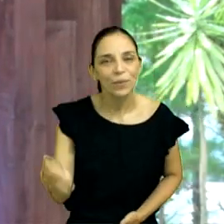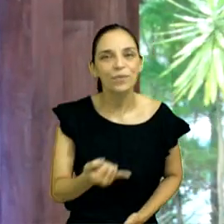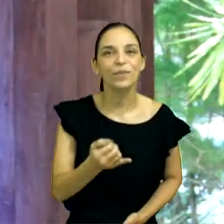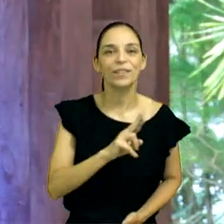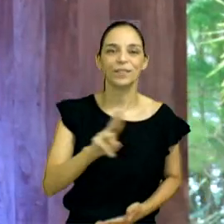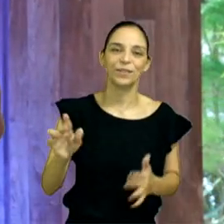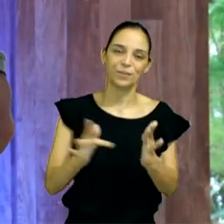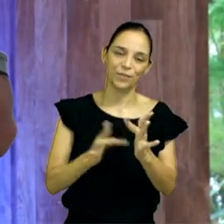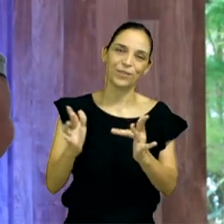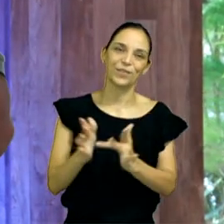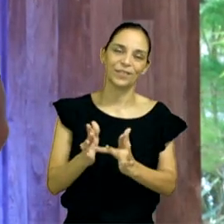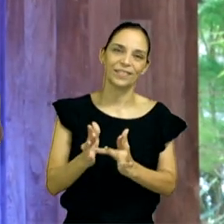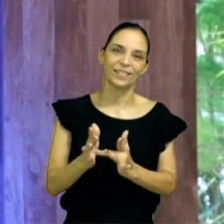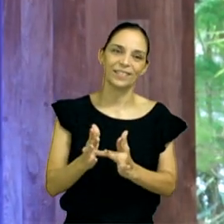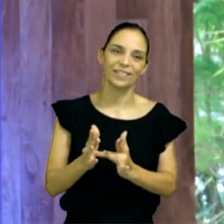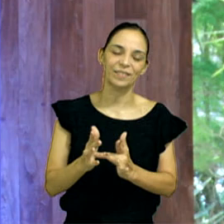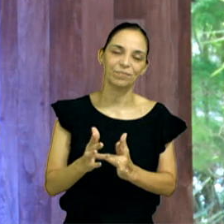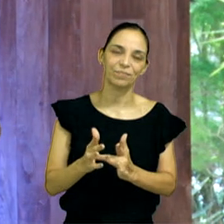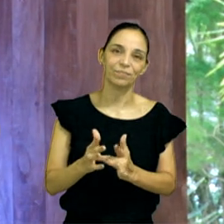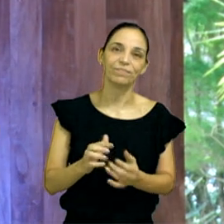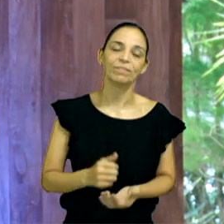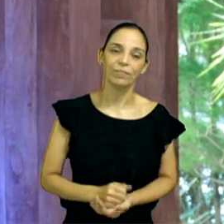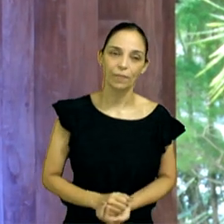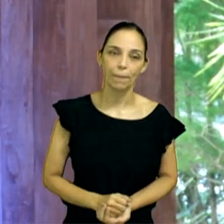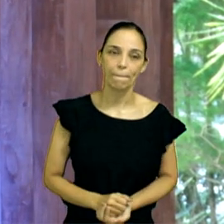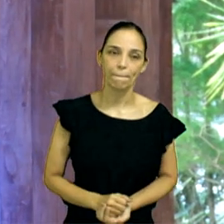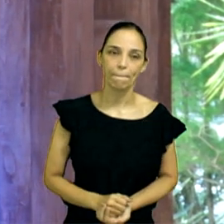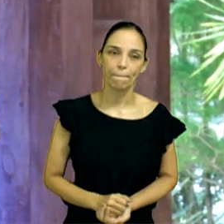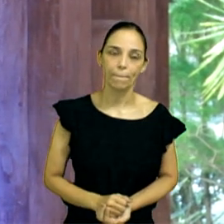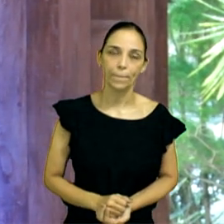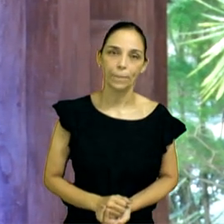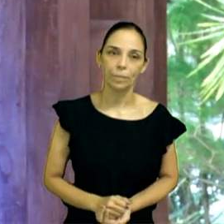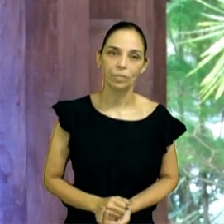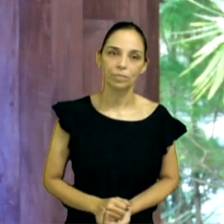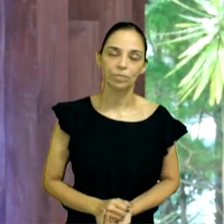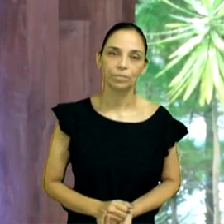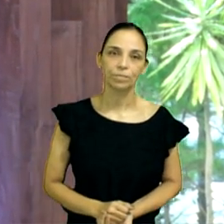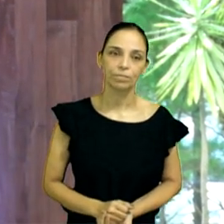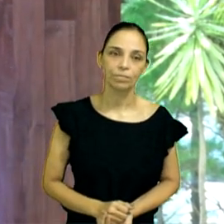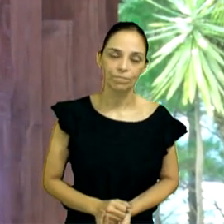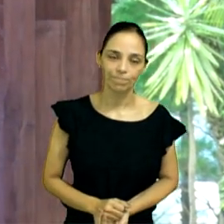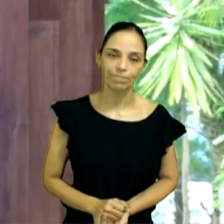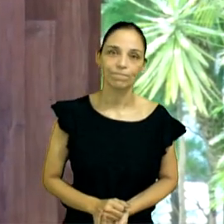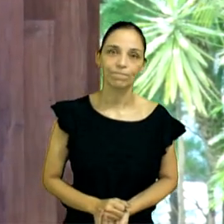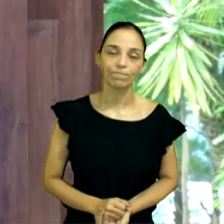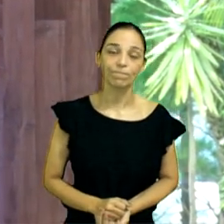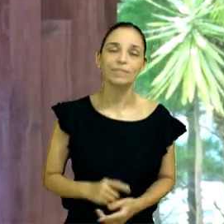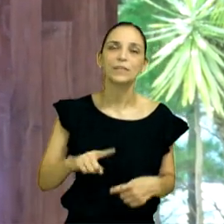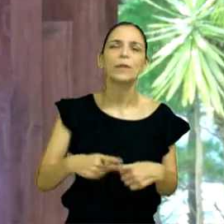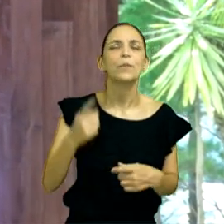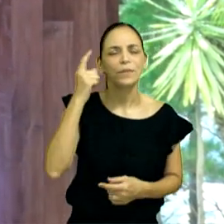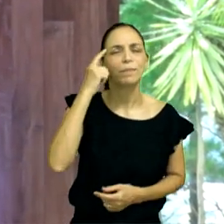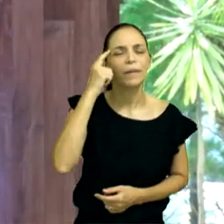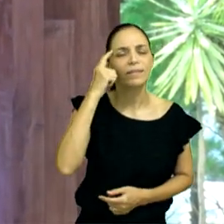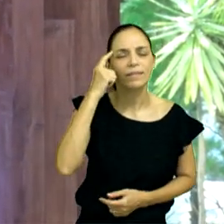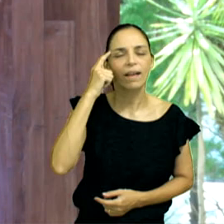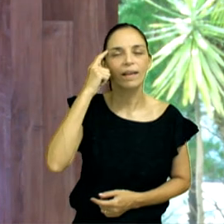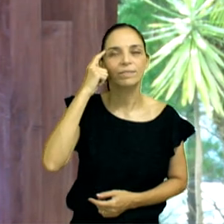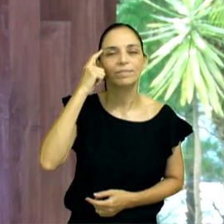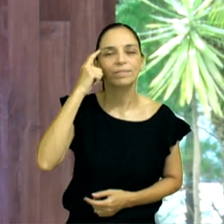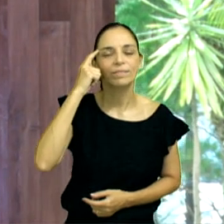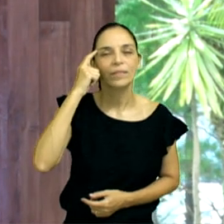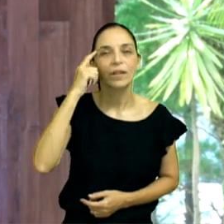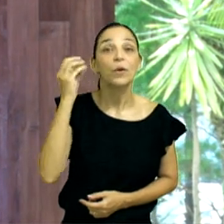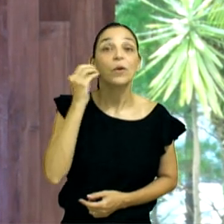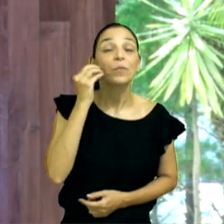algumas coisinhas para nós terminarmos, deixo os outros exemplos para você pensar também aí no seu coração, para não